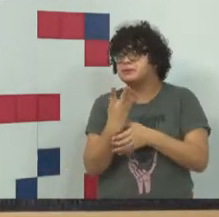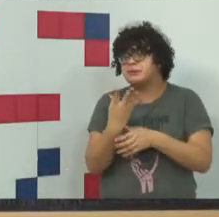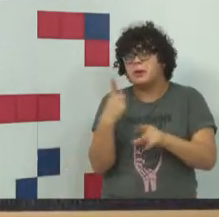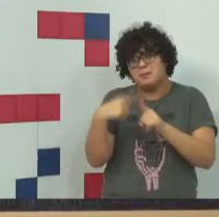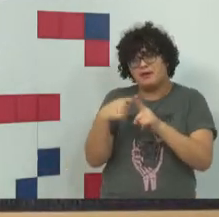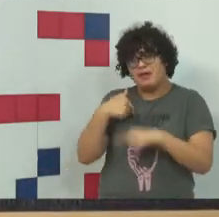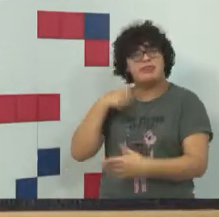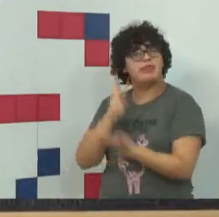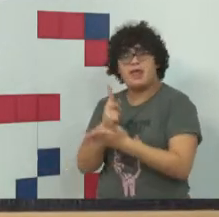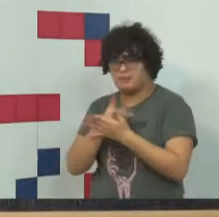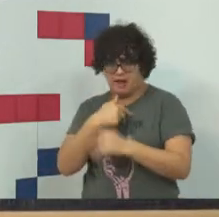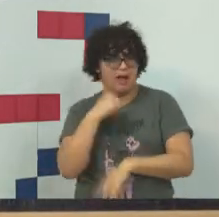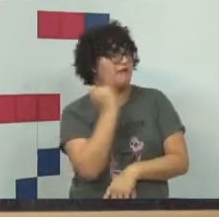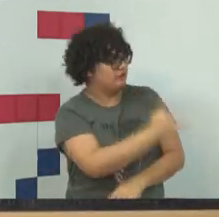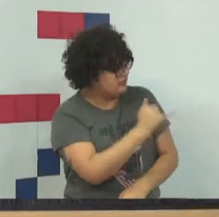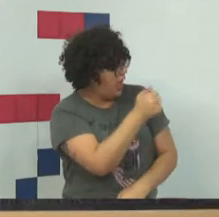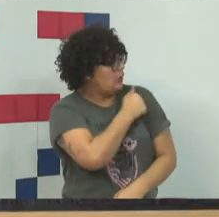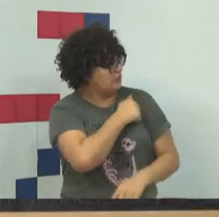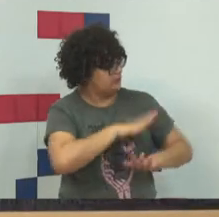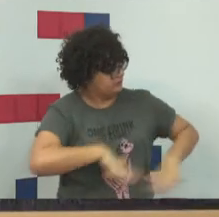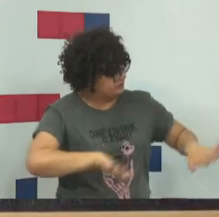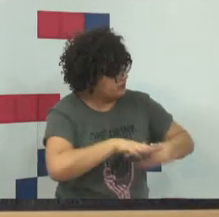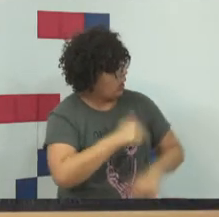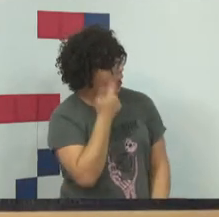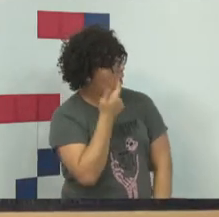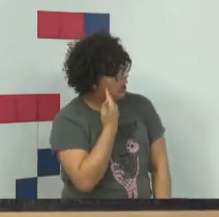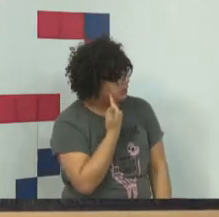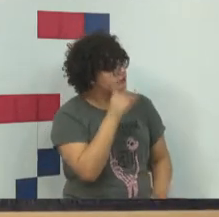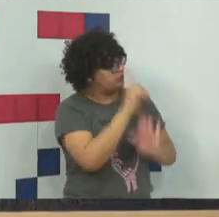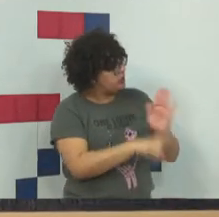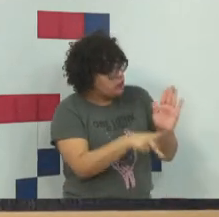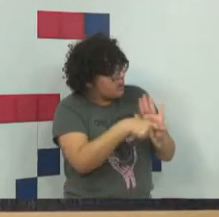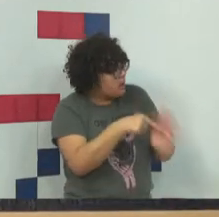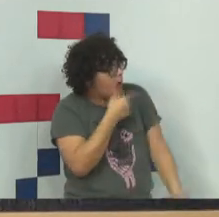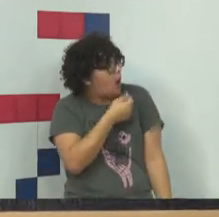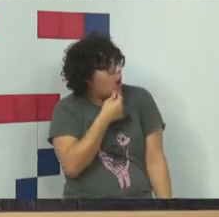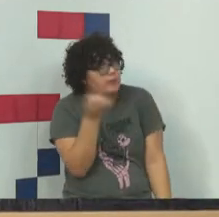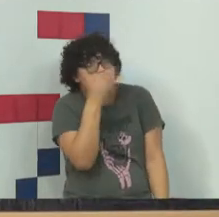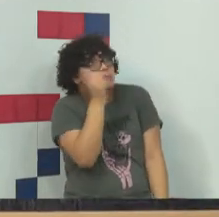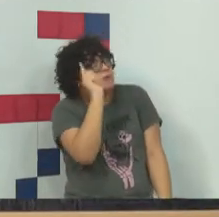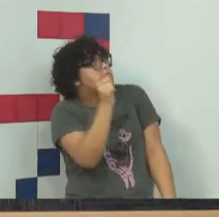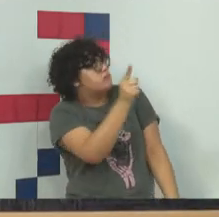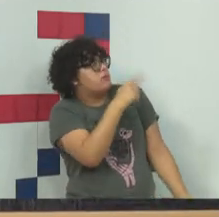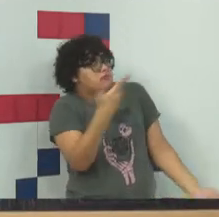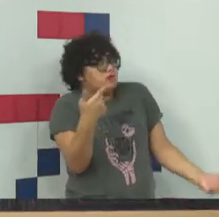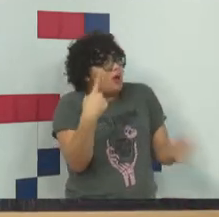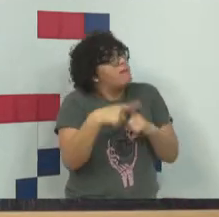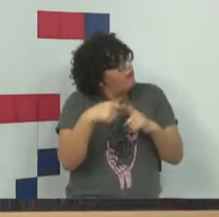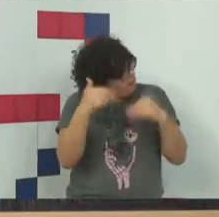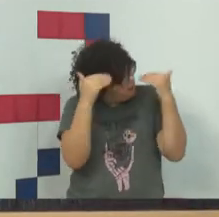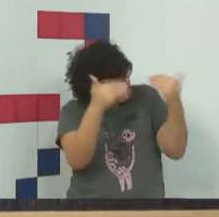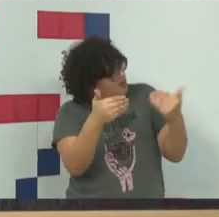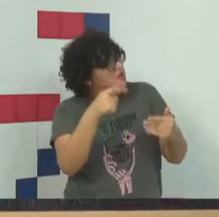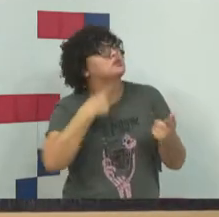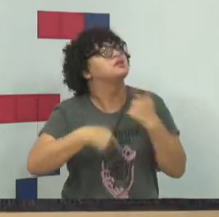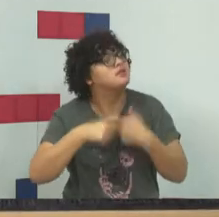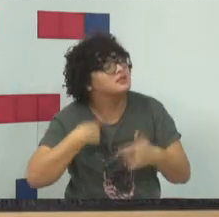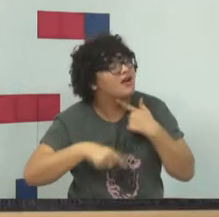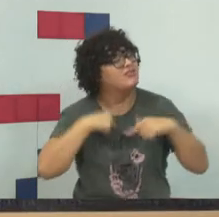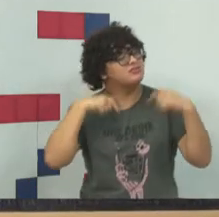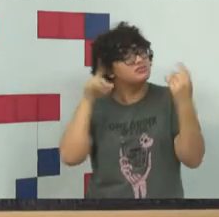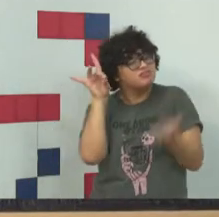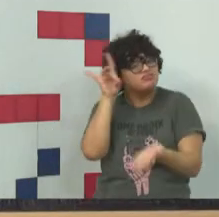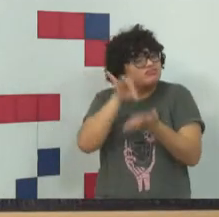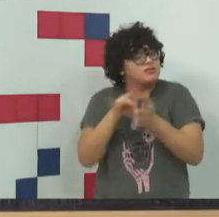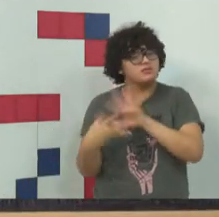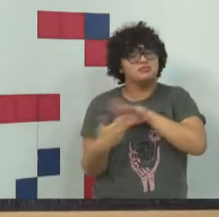com os meus alunos que o direito gira em torno do homem. Ele vem para poder atender à necessidade, à realidade daquele